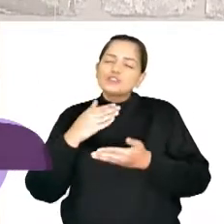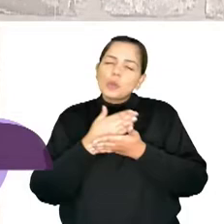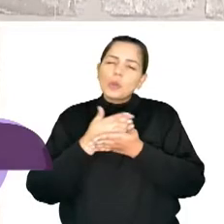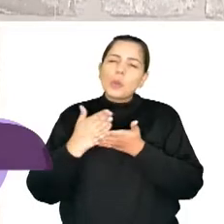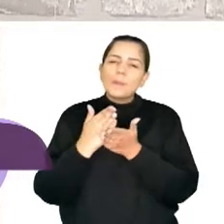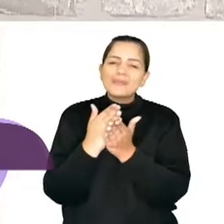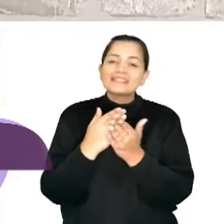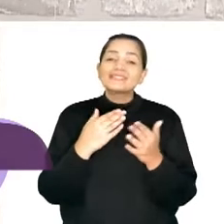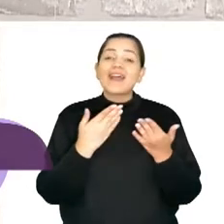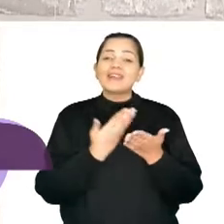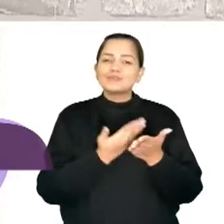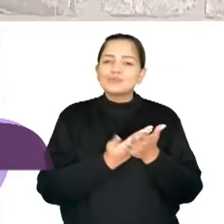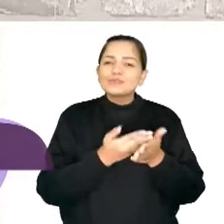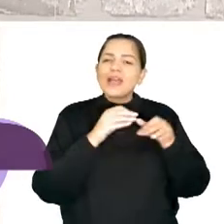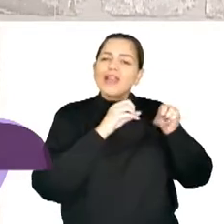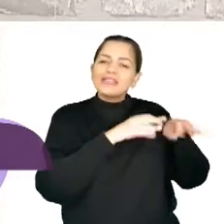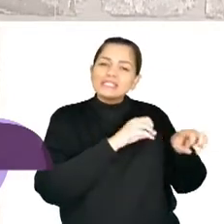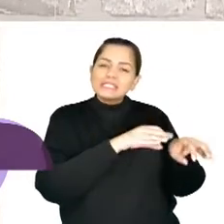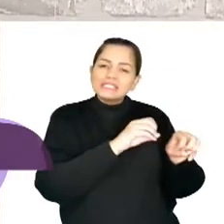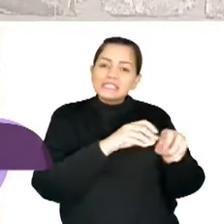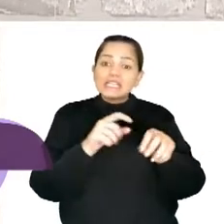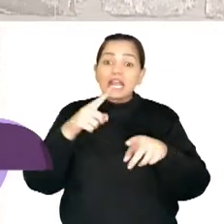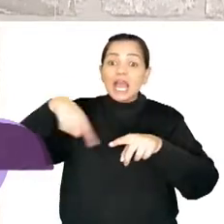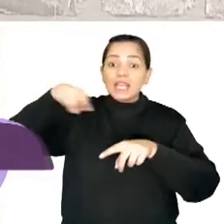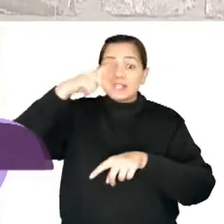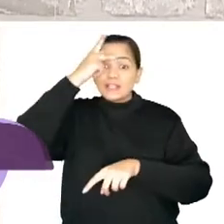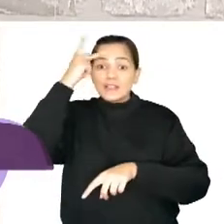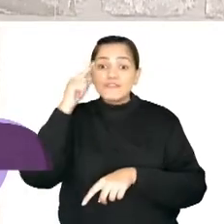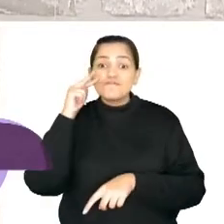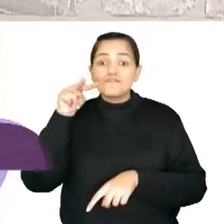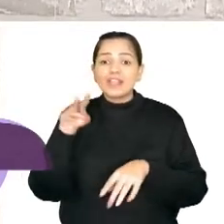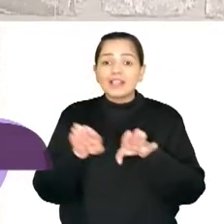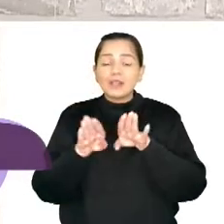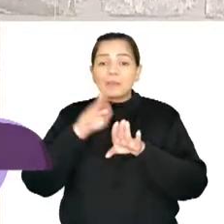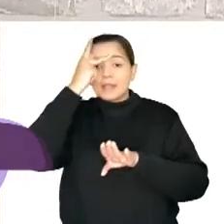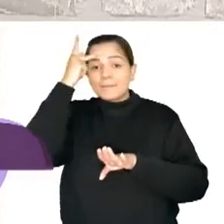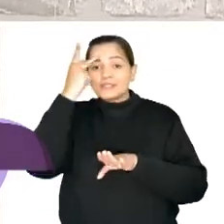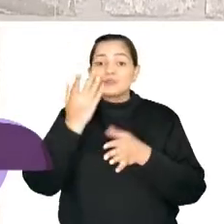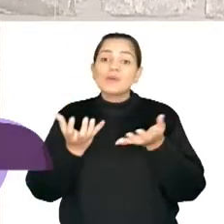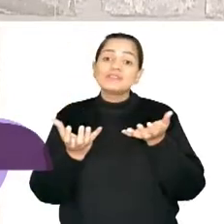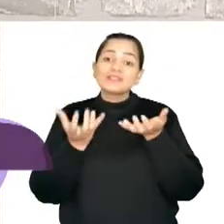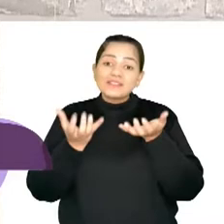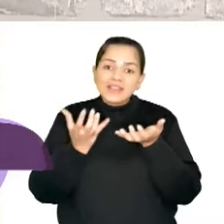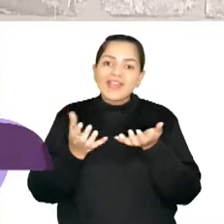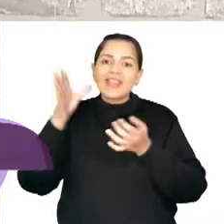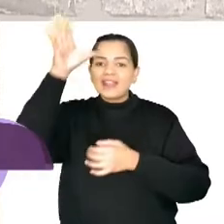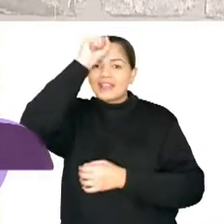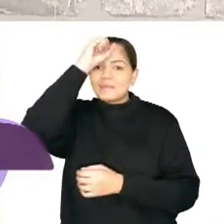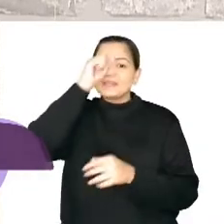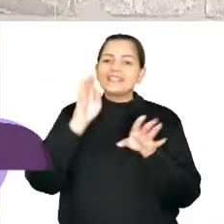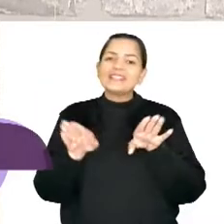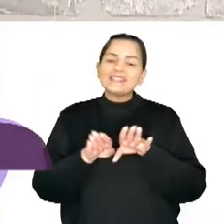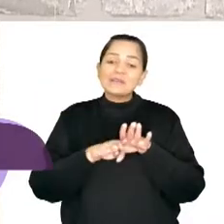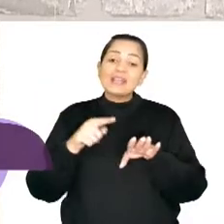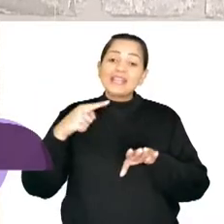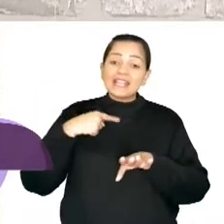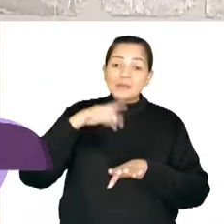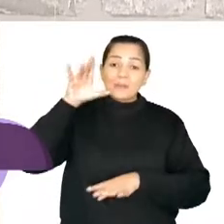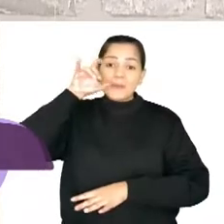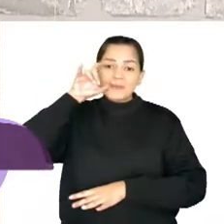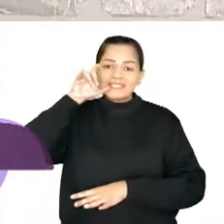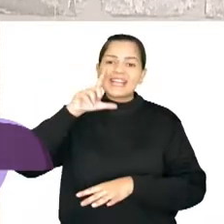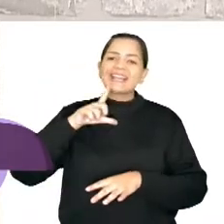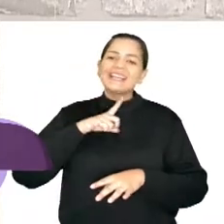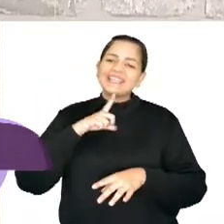gente, né, plantar a sementinha e ver que realmente mais pessoas se interessam, mais pessoas buscam e talvez não tenham um caminho. E ali no